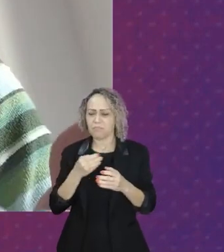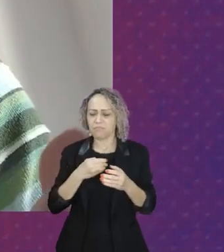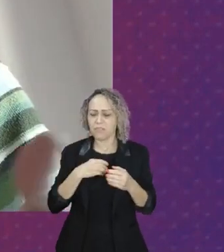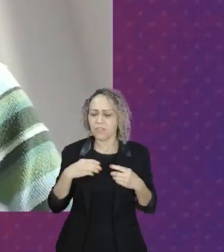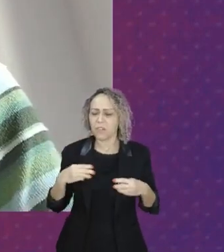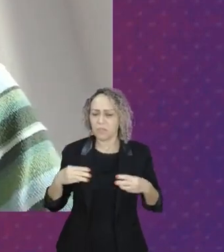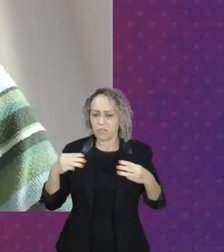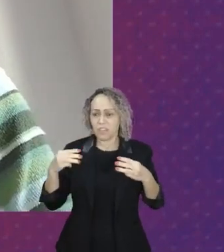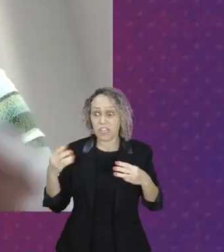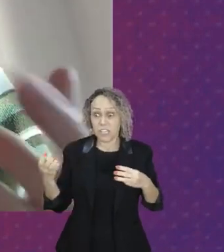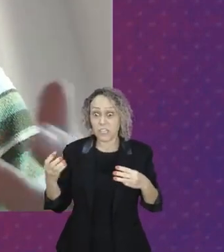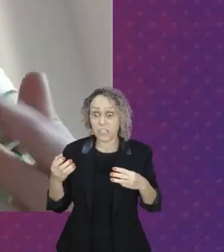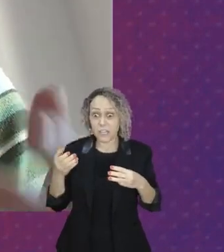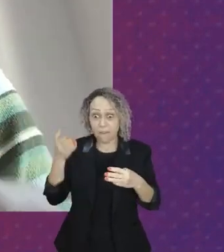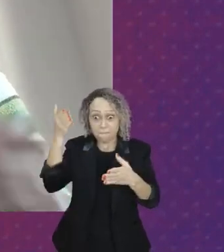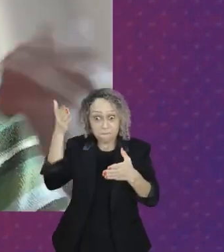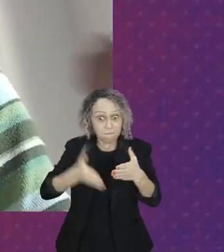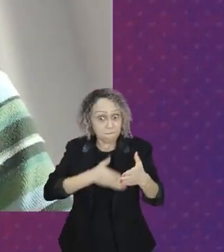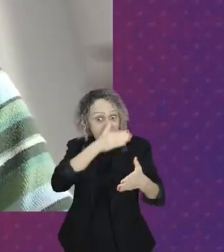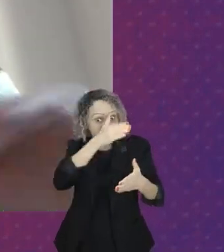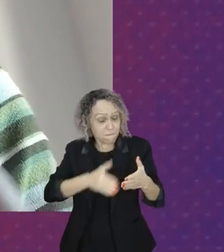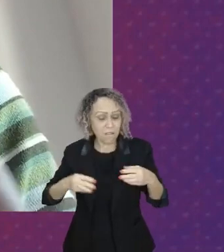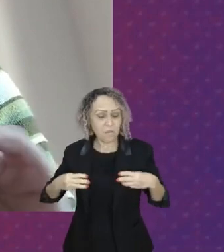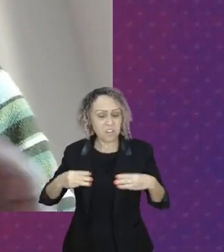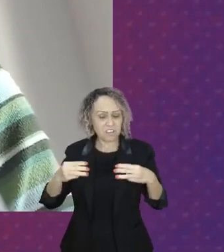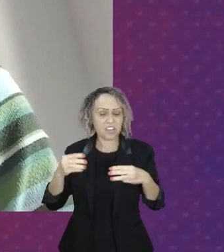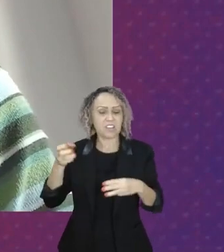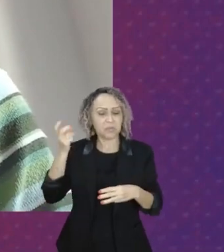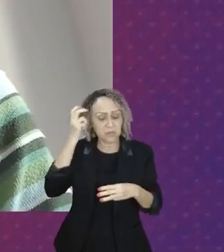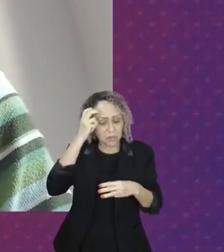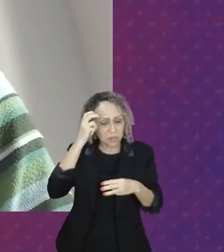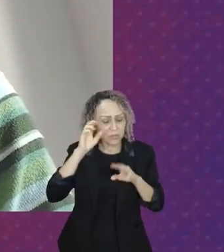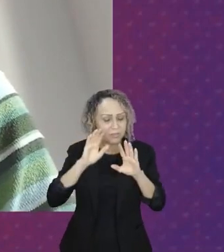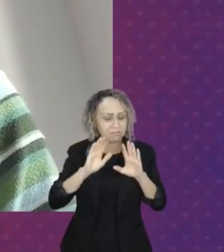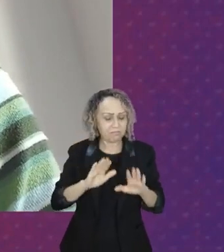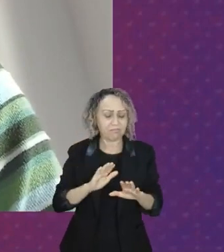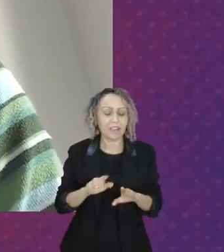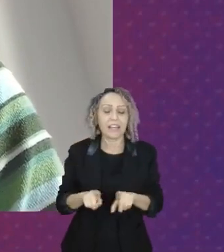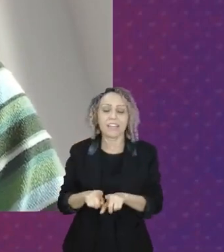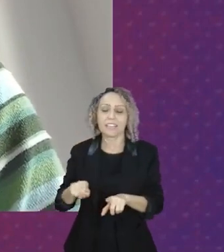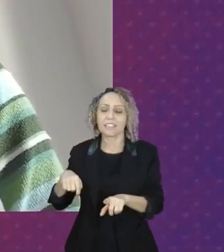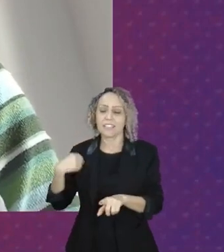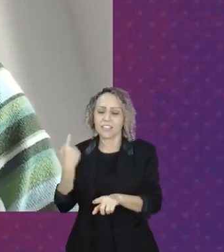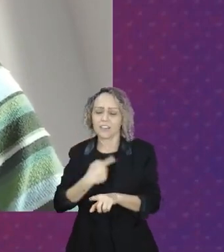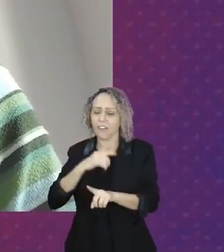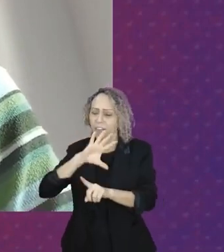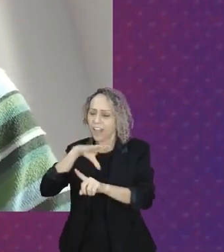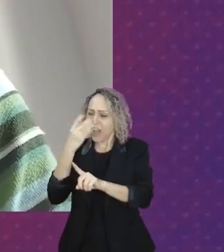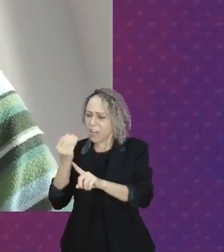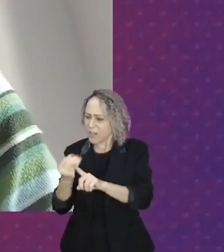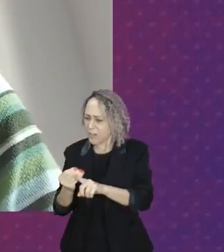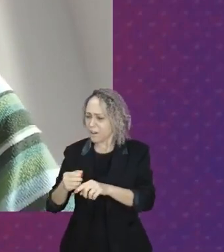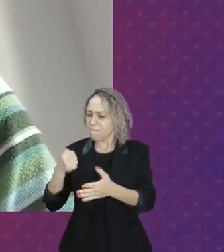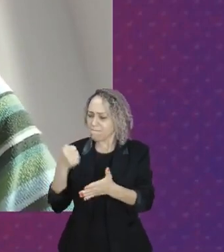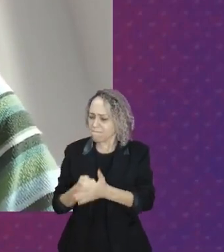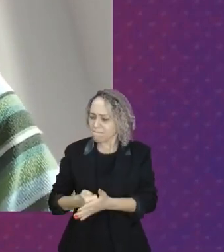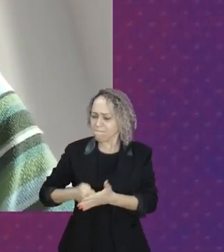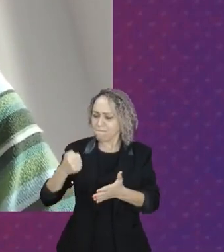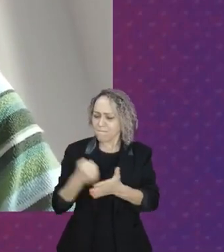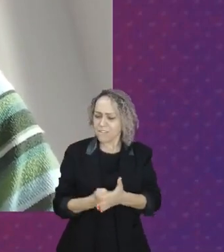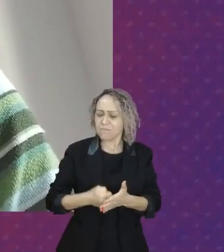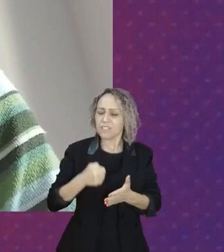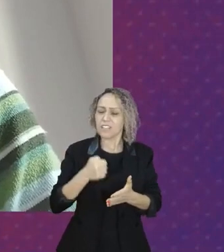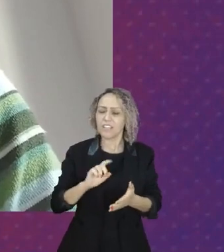acontecesse. Começou, inclusive, aqui em Curitiba. Eu sou de Curitiba, do Paraná, nós ocupamos o IFAM, que é um órgão do